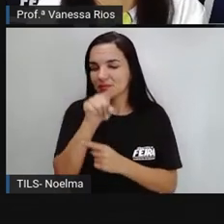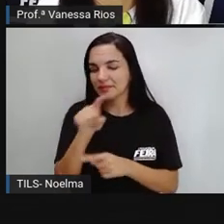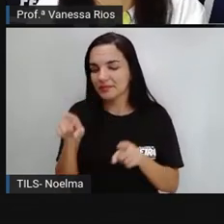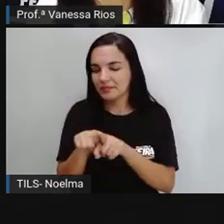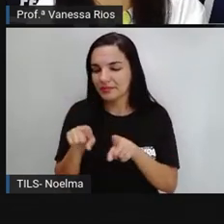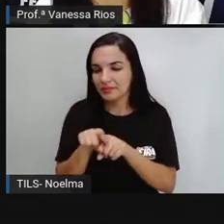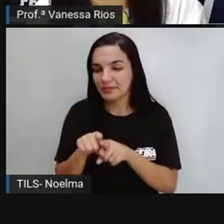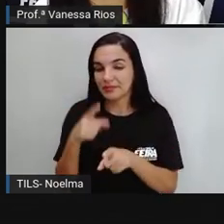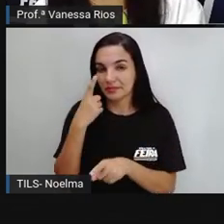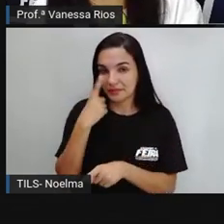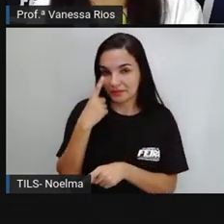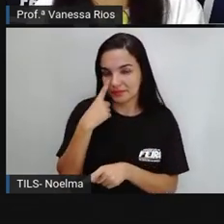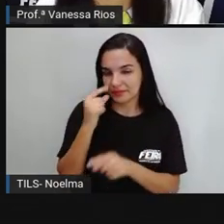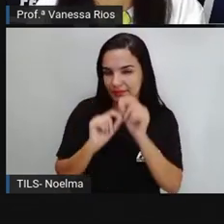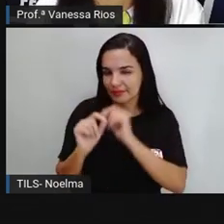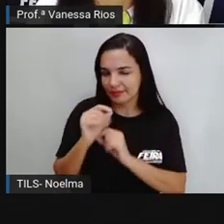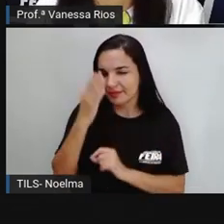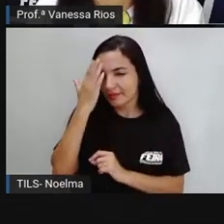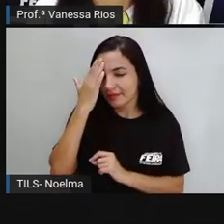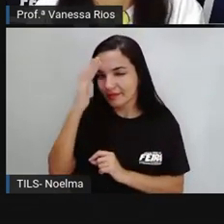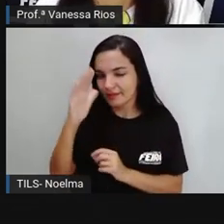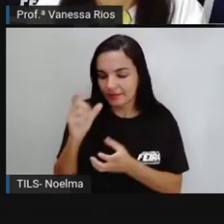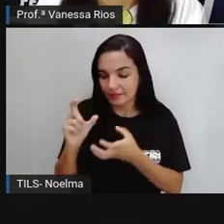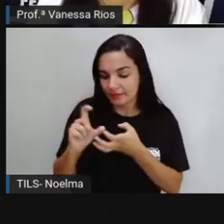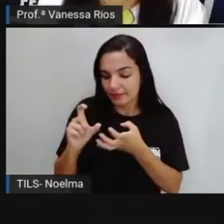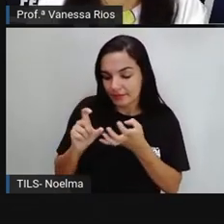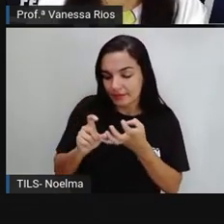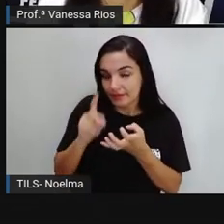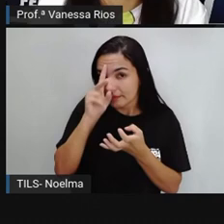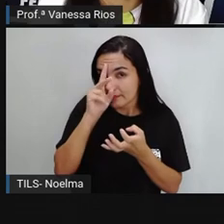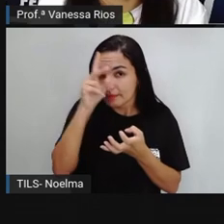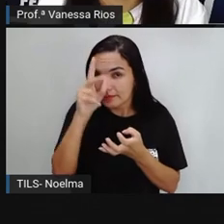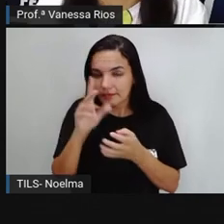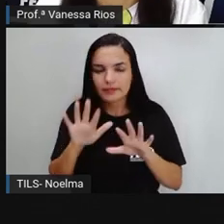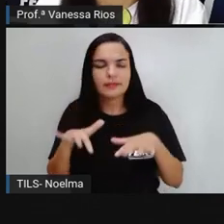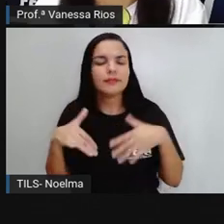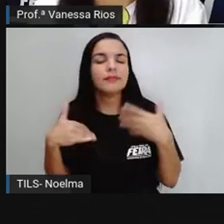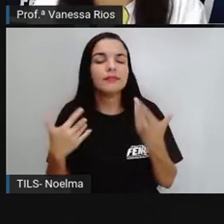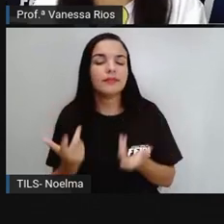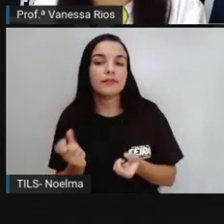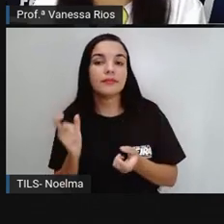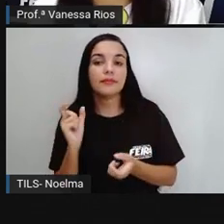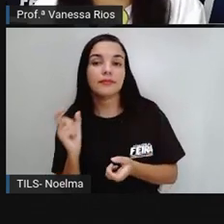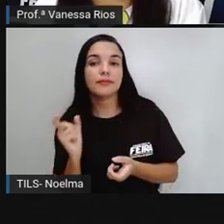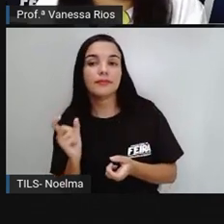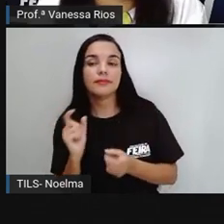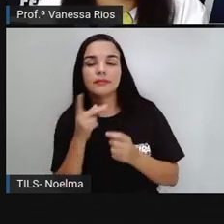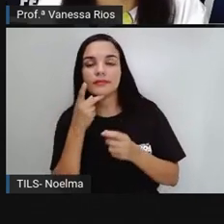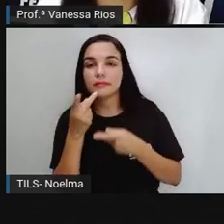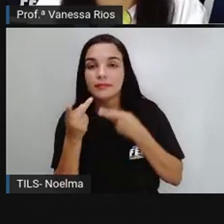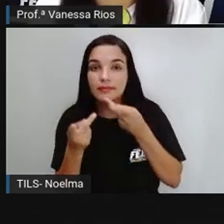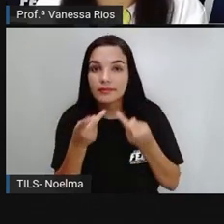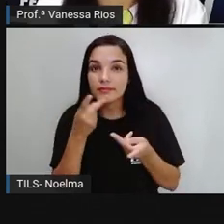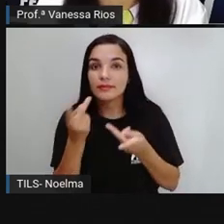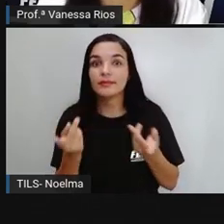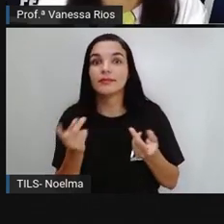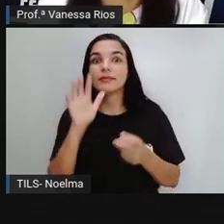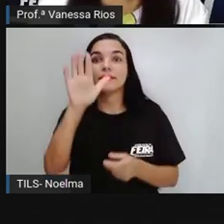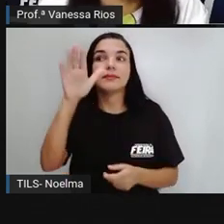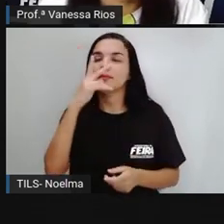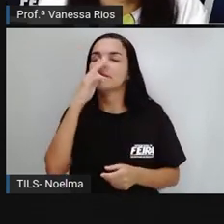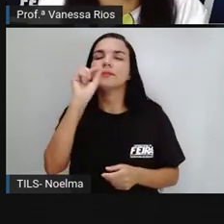tônica, principalmente quando essa sílaba tônica não recebe o acento. Que é falar a palavra como se estivesse